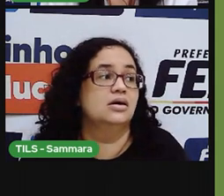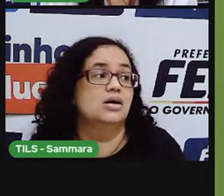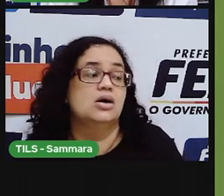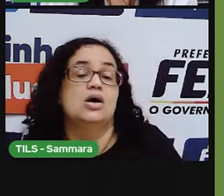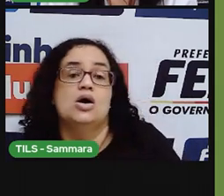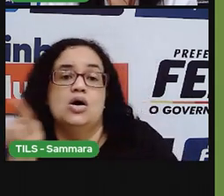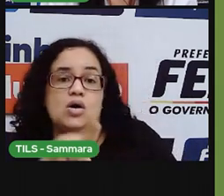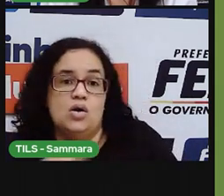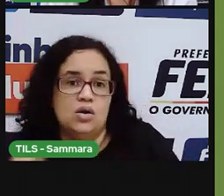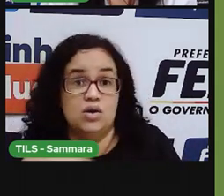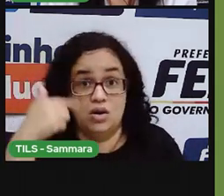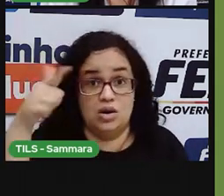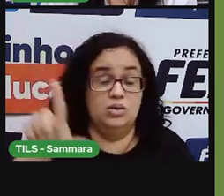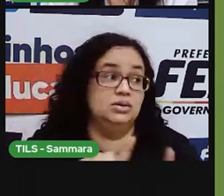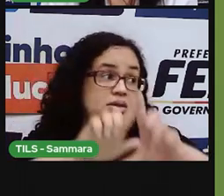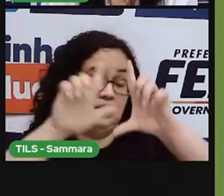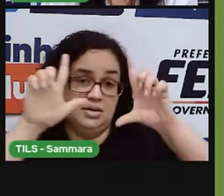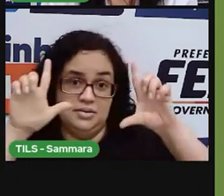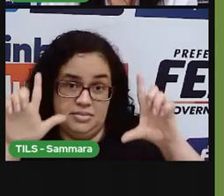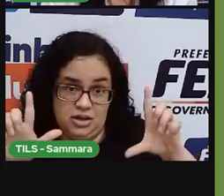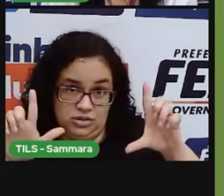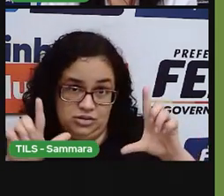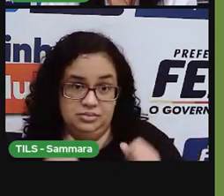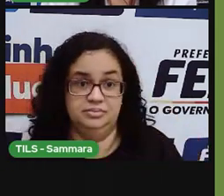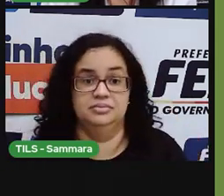Olha só esta outra imagem.